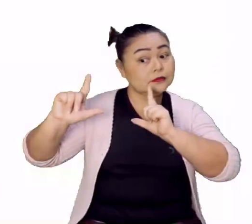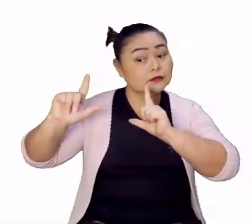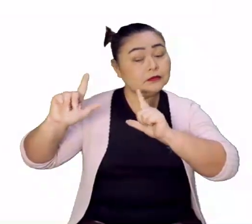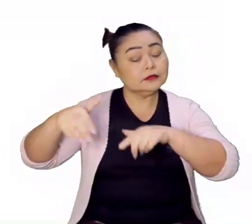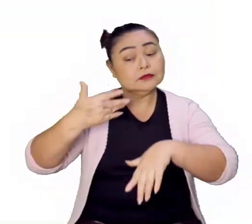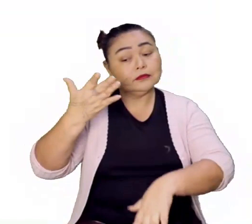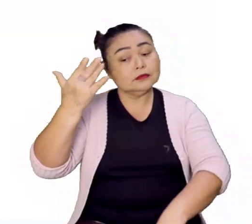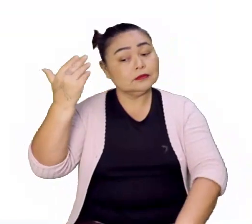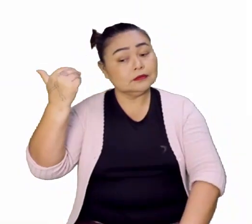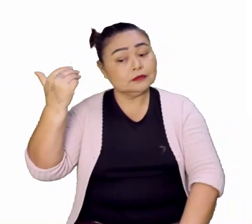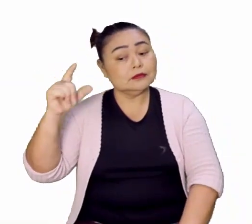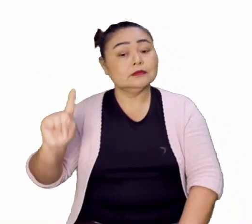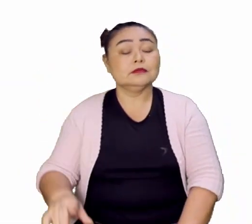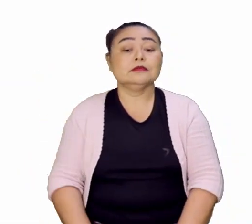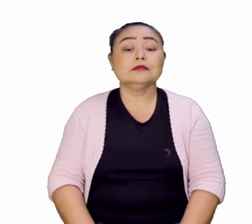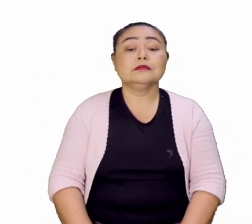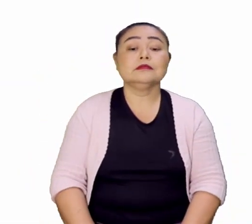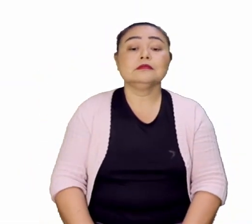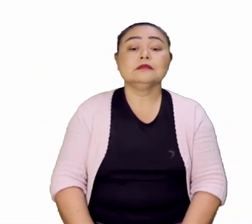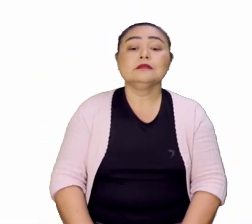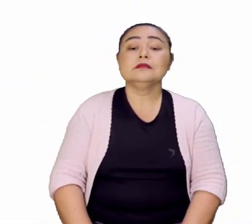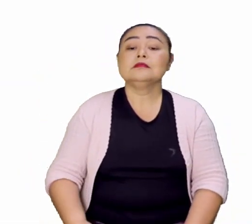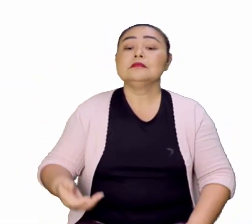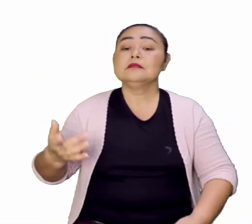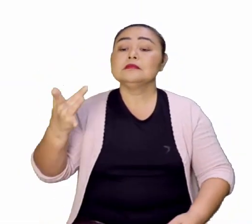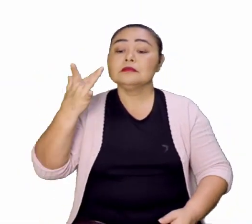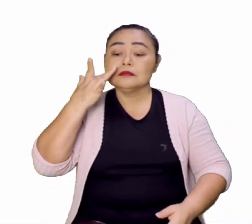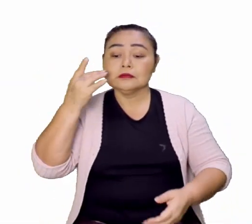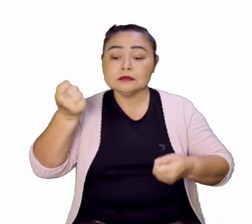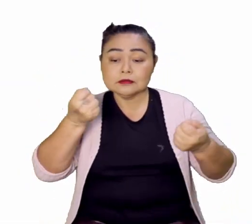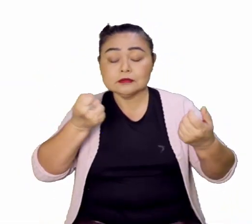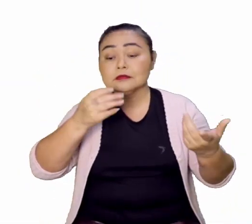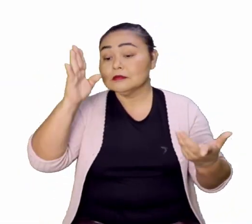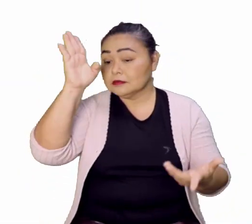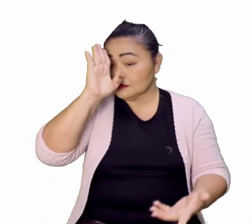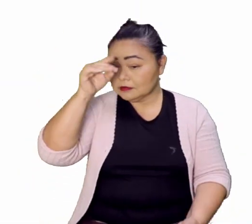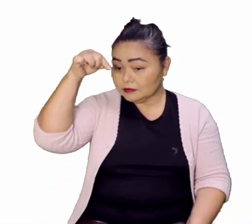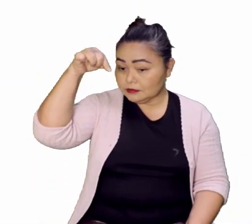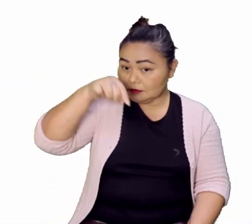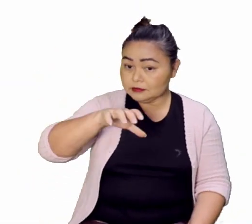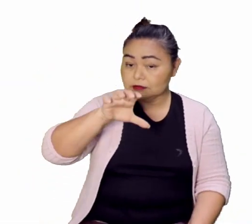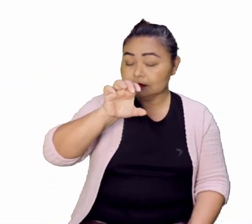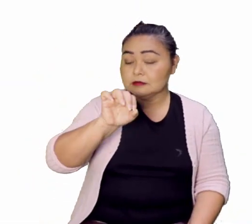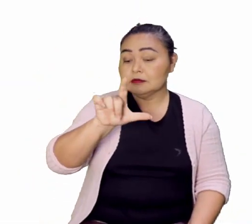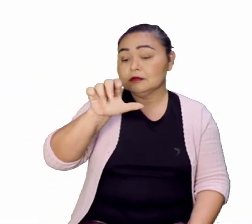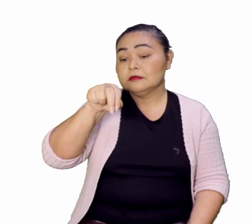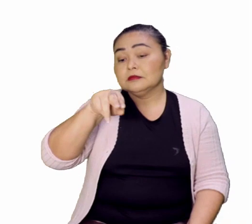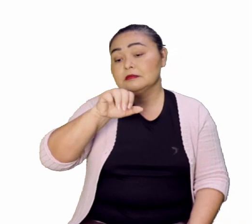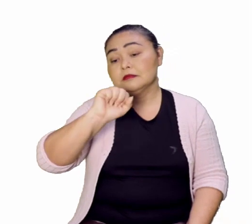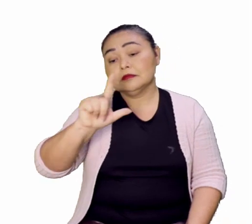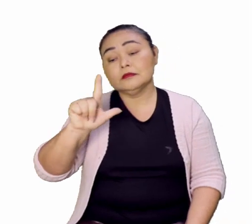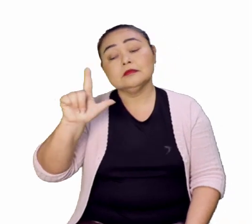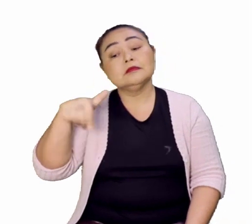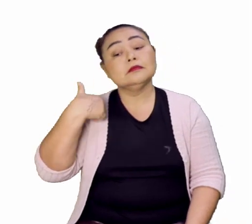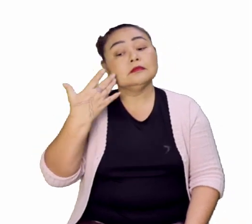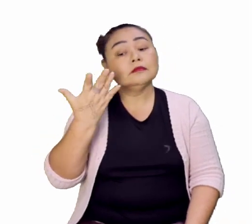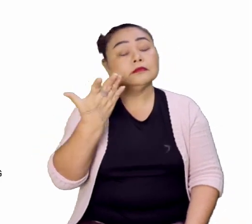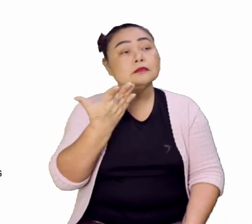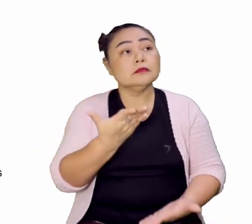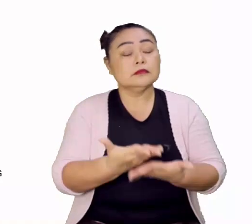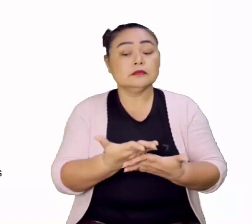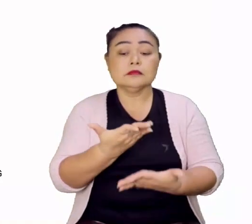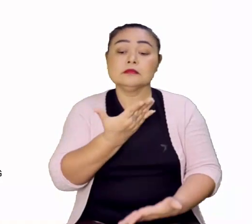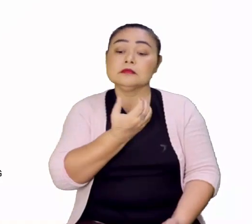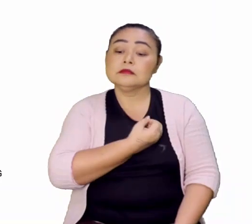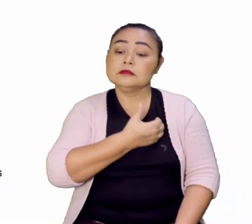comigo. Olha lá, a mineração no Brasil colonial, aula 9.2, fechou? Então